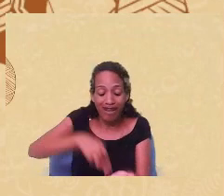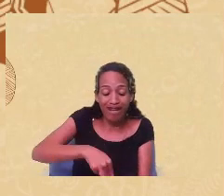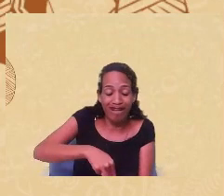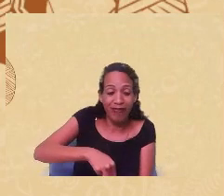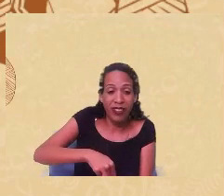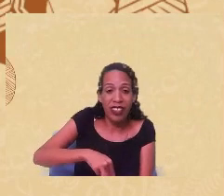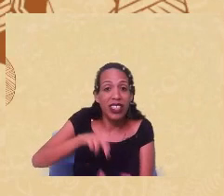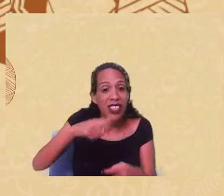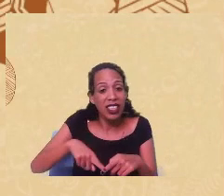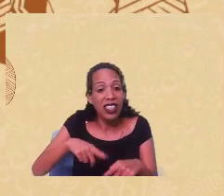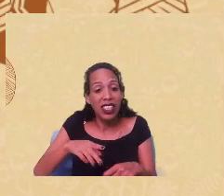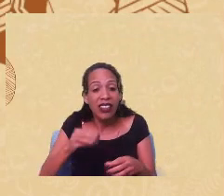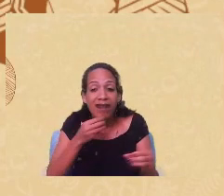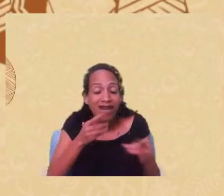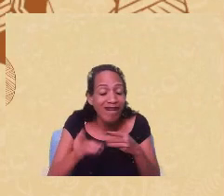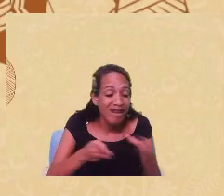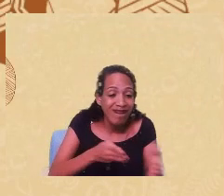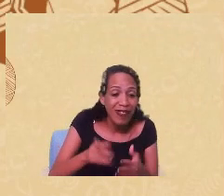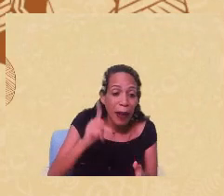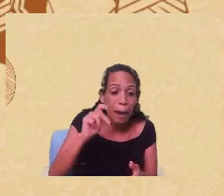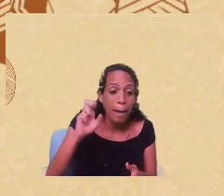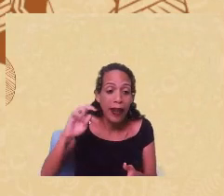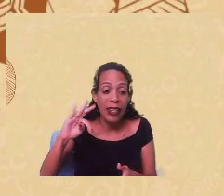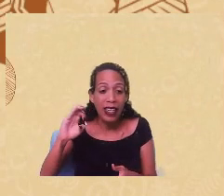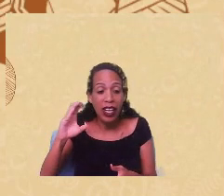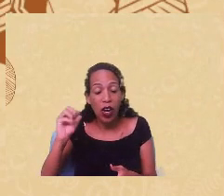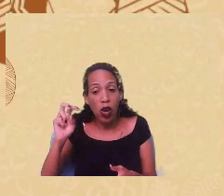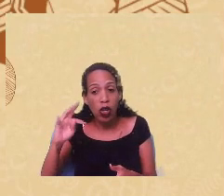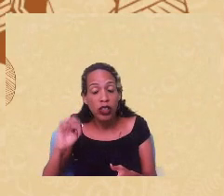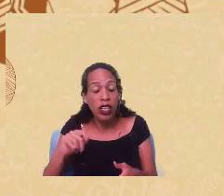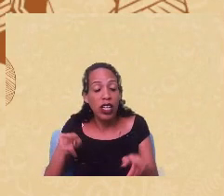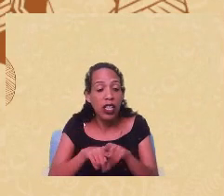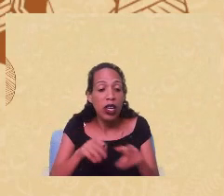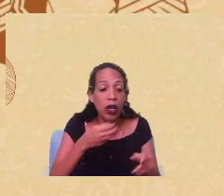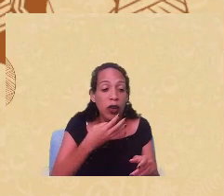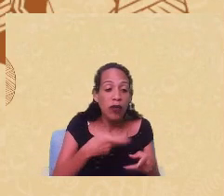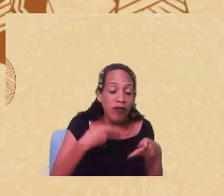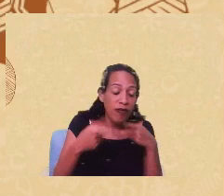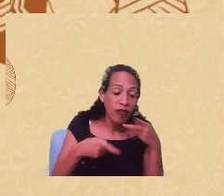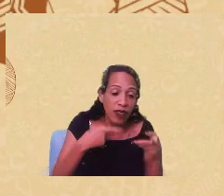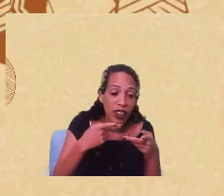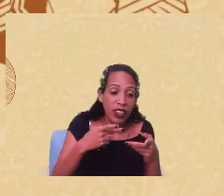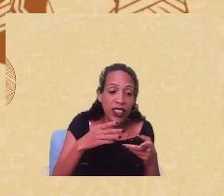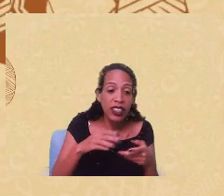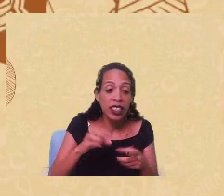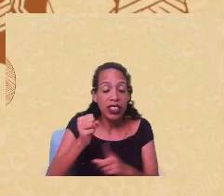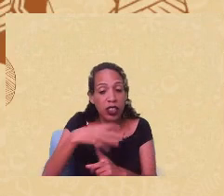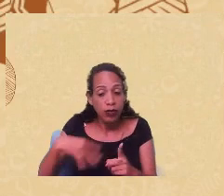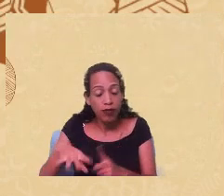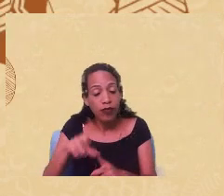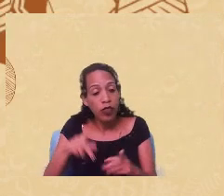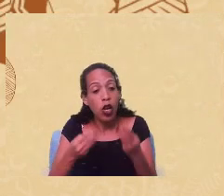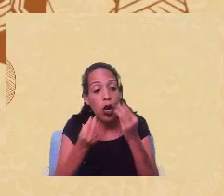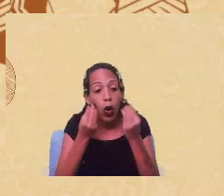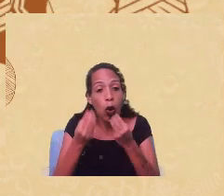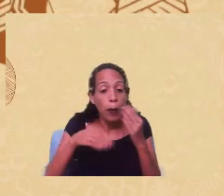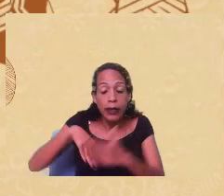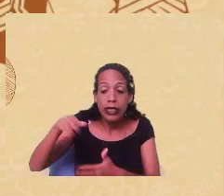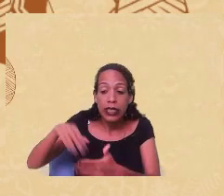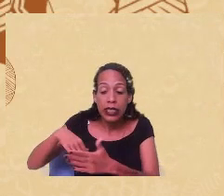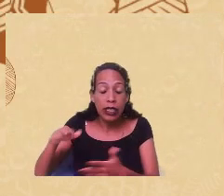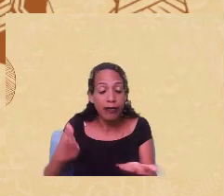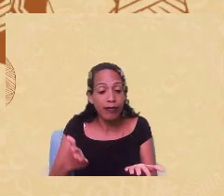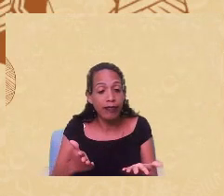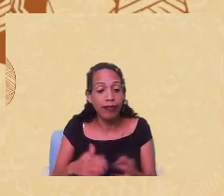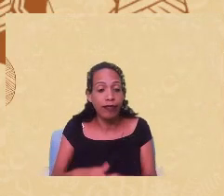disputado pelo discurso neopetem-costal, pelo próprio discurso da negritude, que é mais essencialista, antitarista? Como é que a gente sai desse impasse, Emiliano?